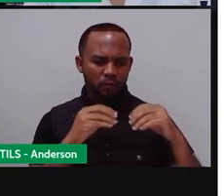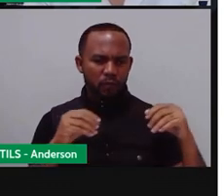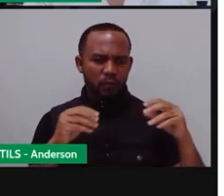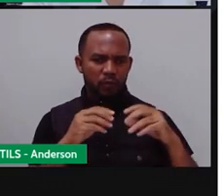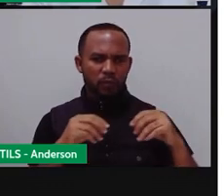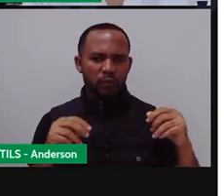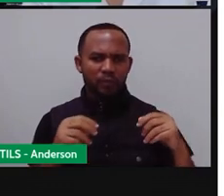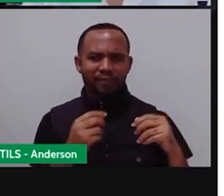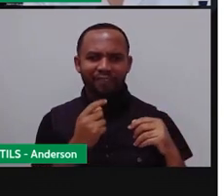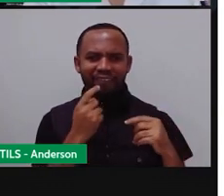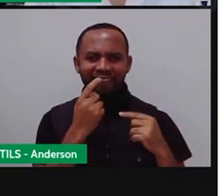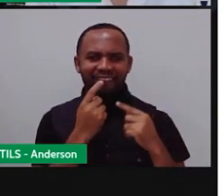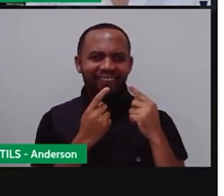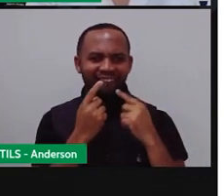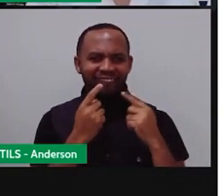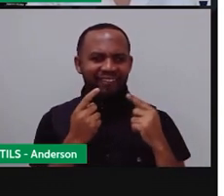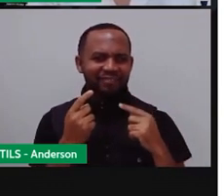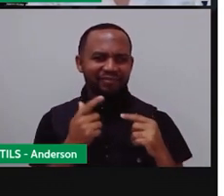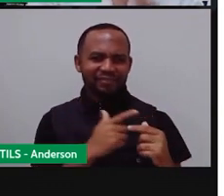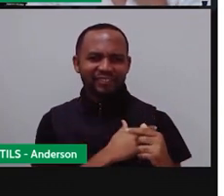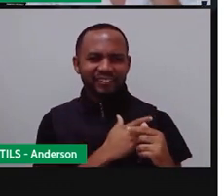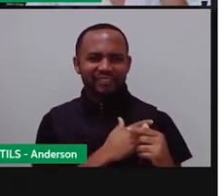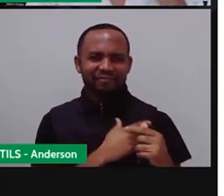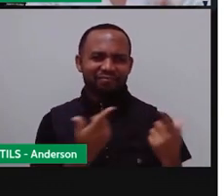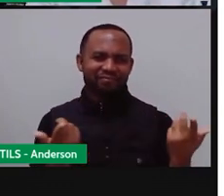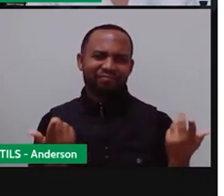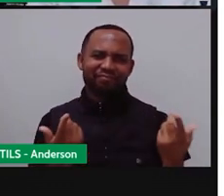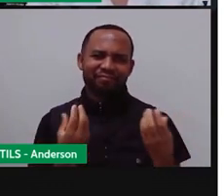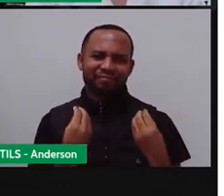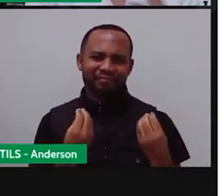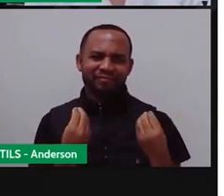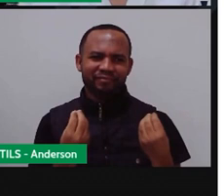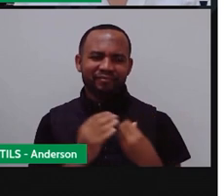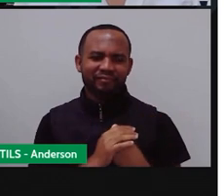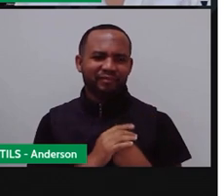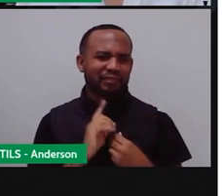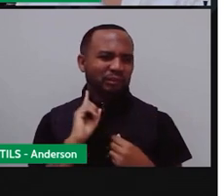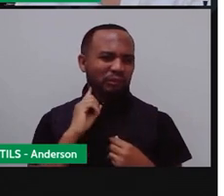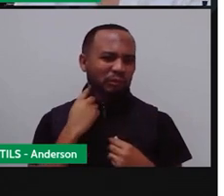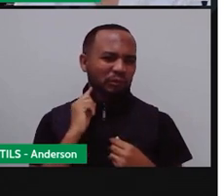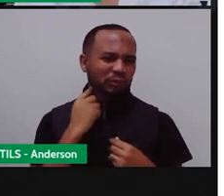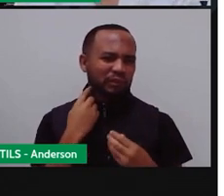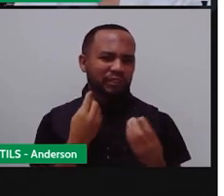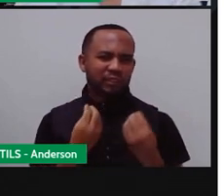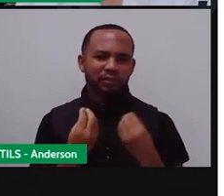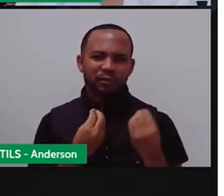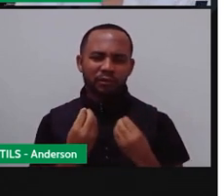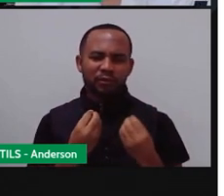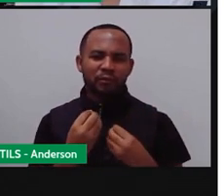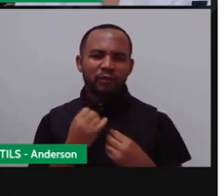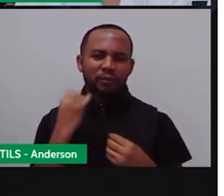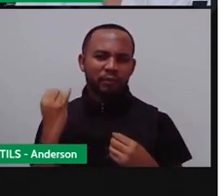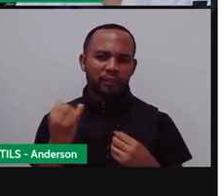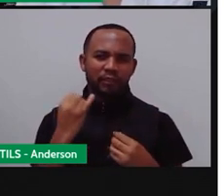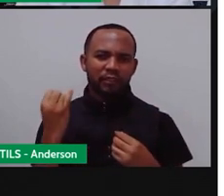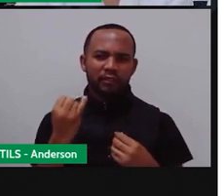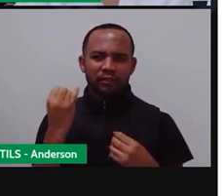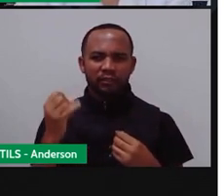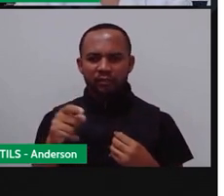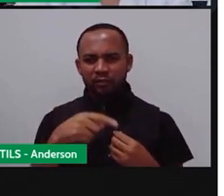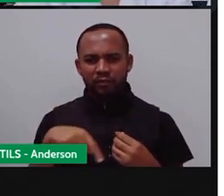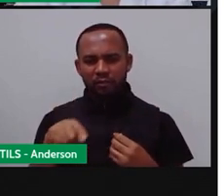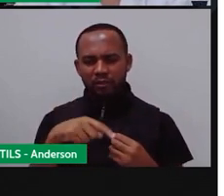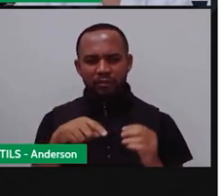quê? Feios. O pelo começa a cair, o dente fica cheio de tarta e não é bacana. Então, o importante é a gente também o quê?